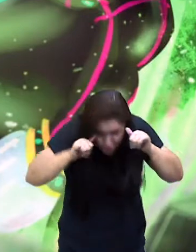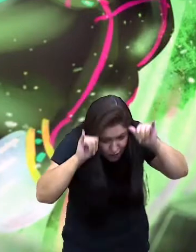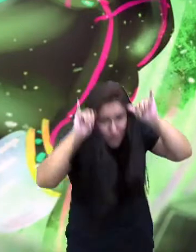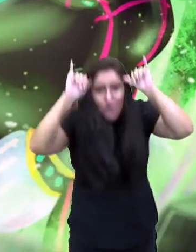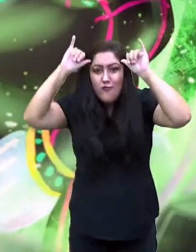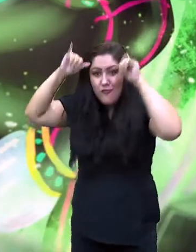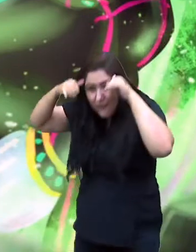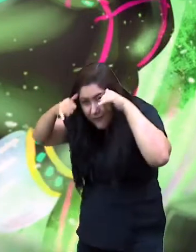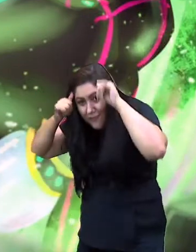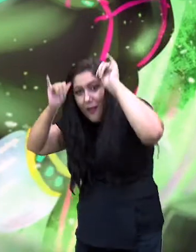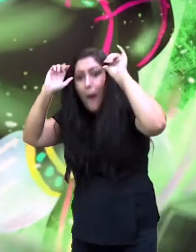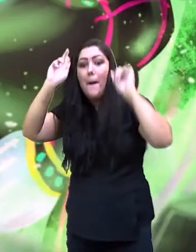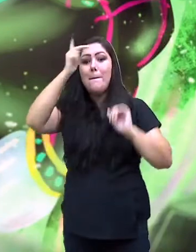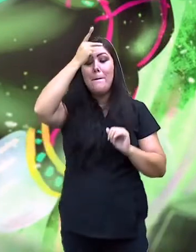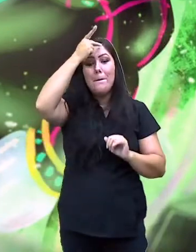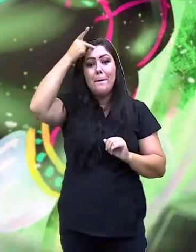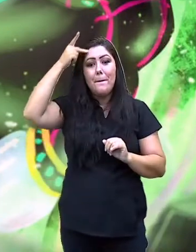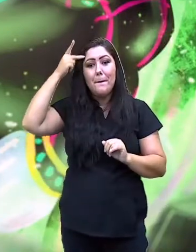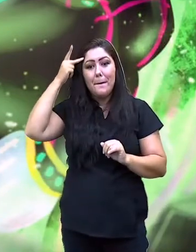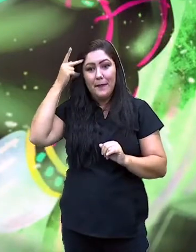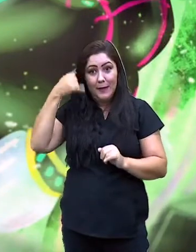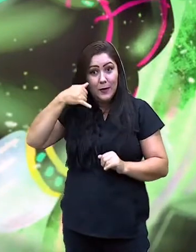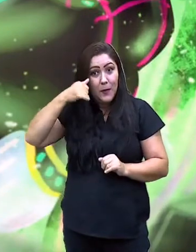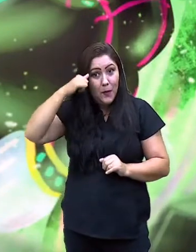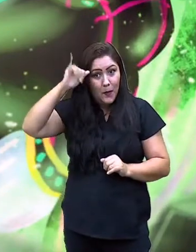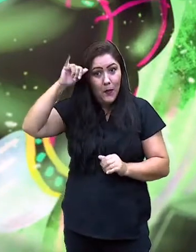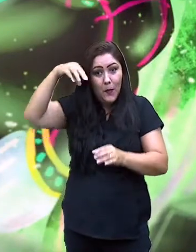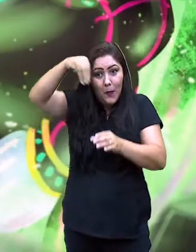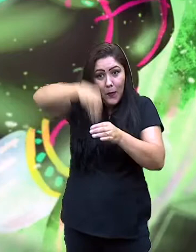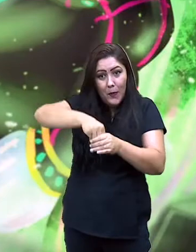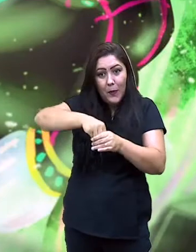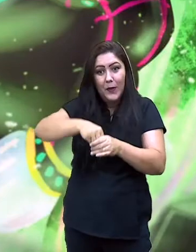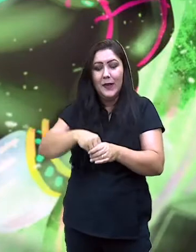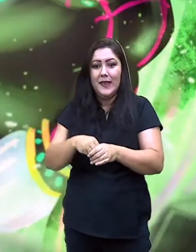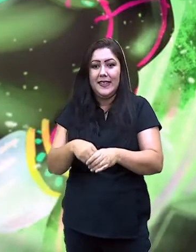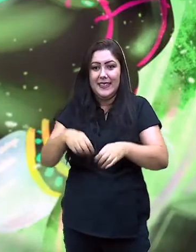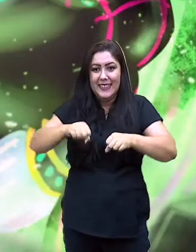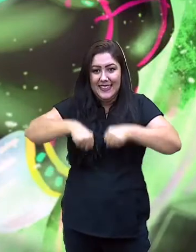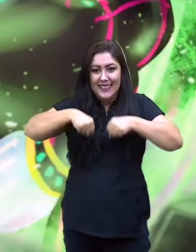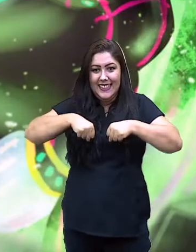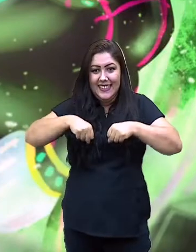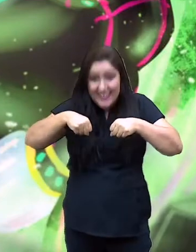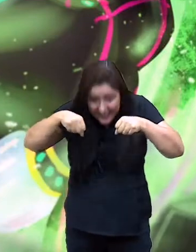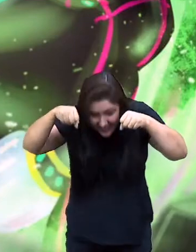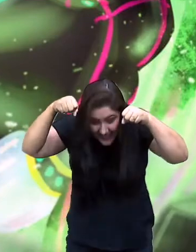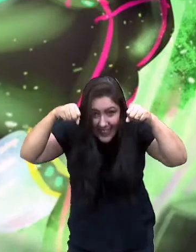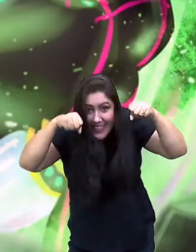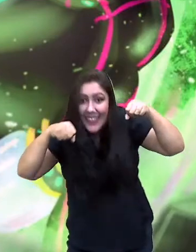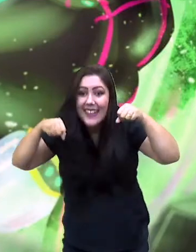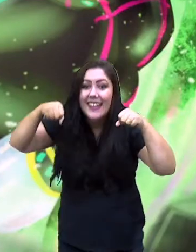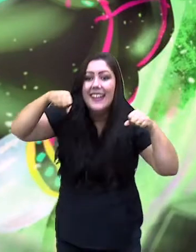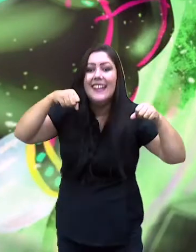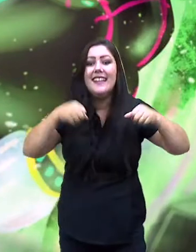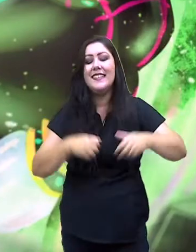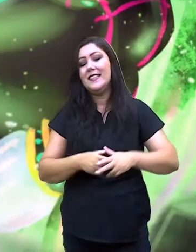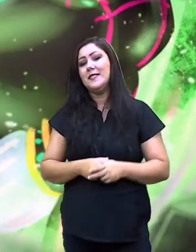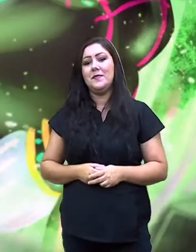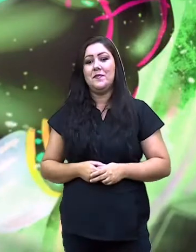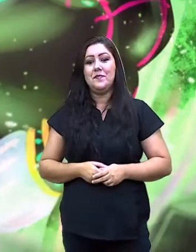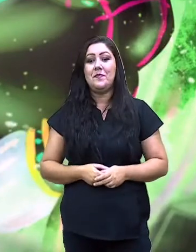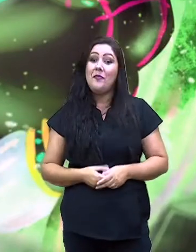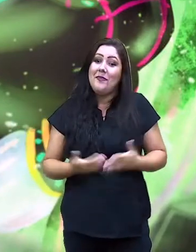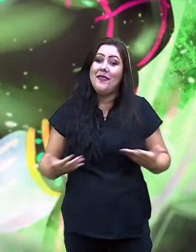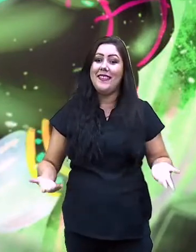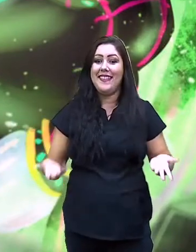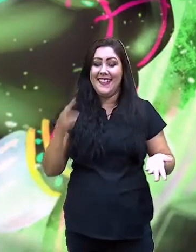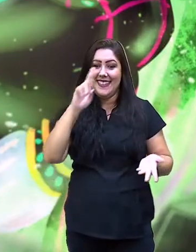impedindo que as pessoas se aproximem do boi aí é que está gente a diferença da